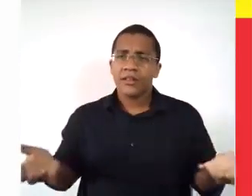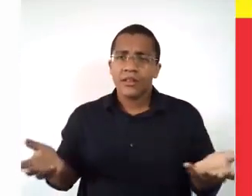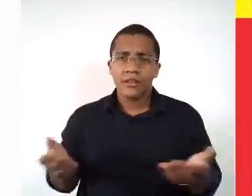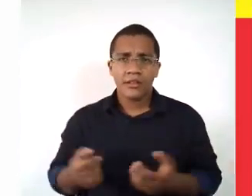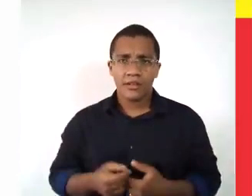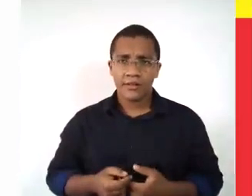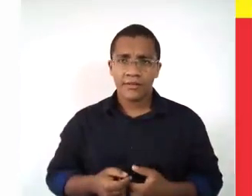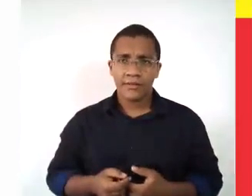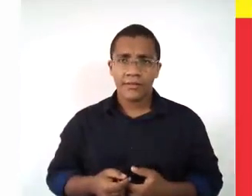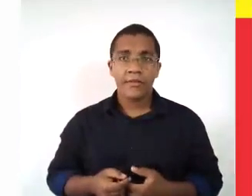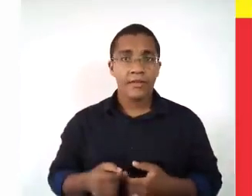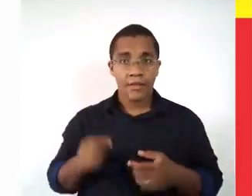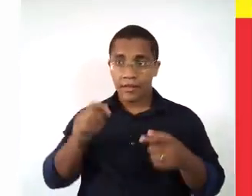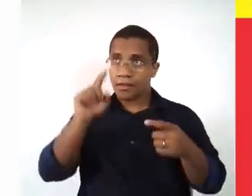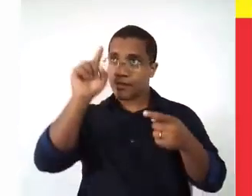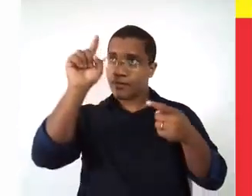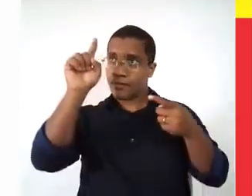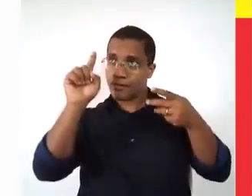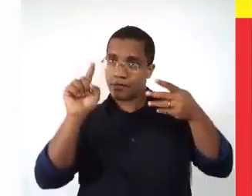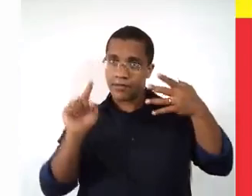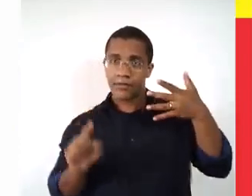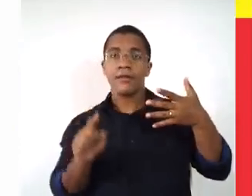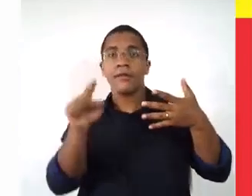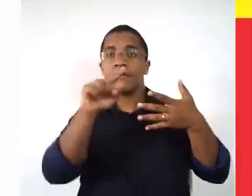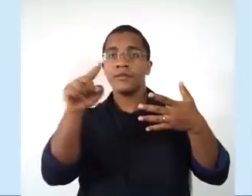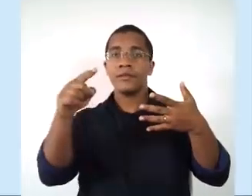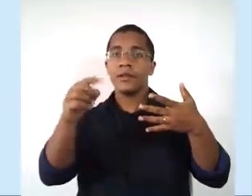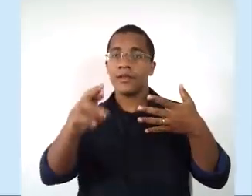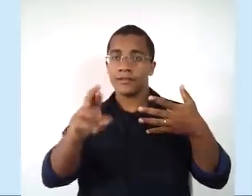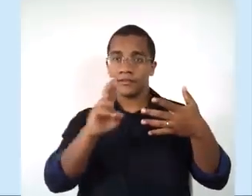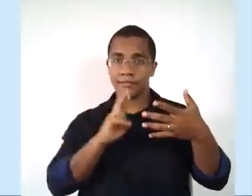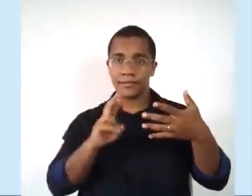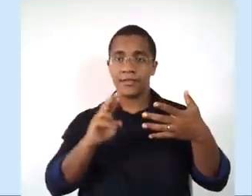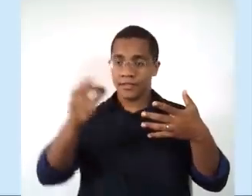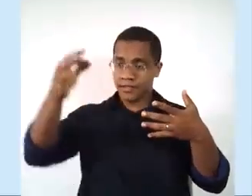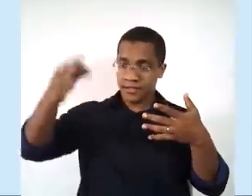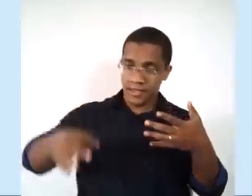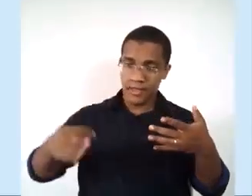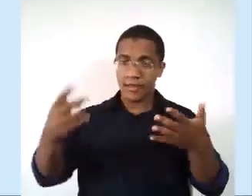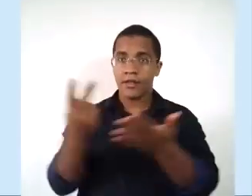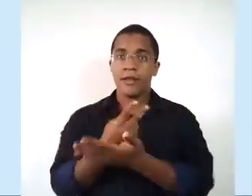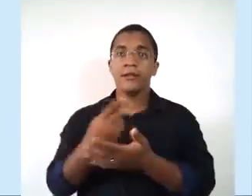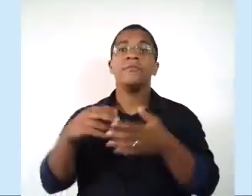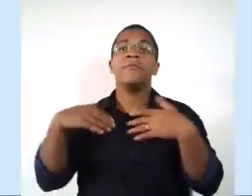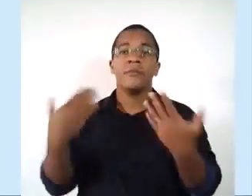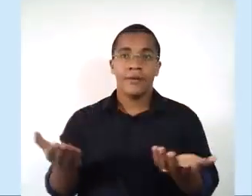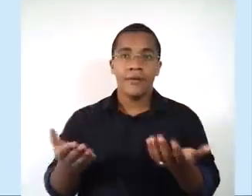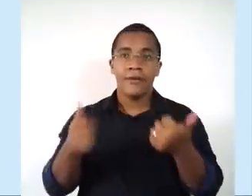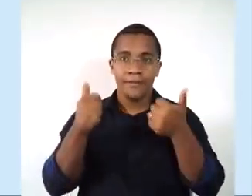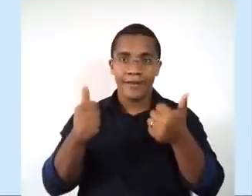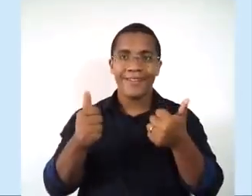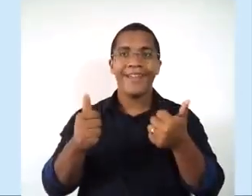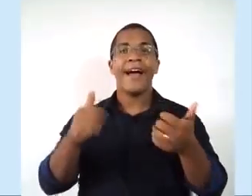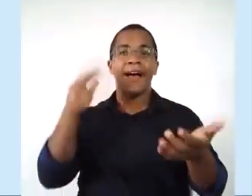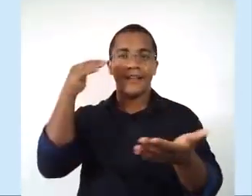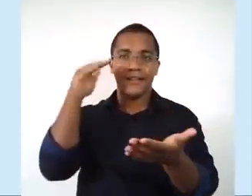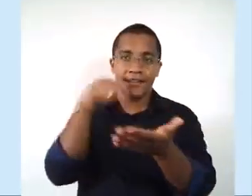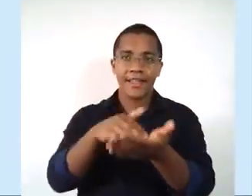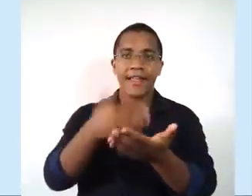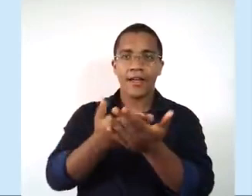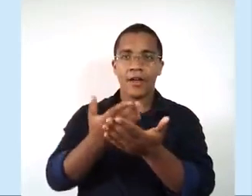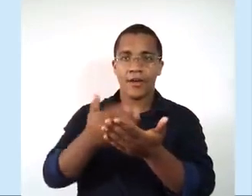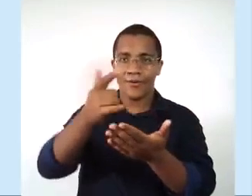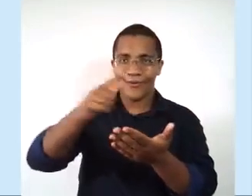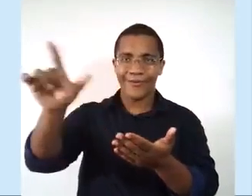lado, tá as alternativas e vocês vão me dizer o que é que tá correto, o que é que tá incorreto nessa questão. Ok, gente? Até uma próxima aula.